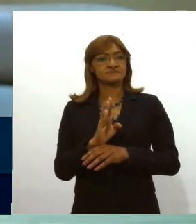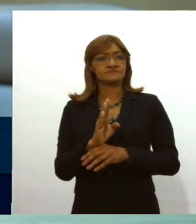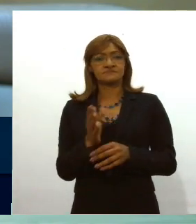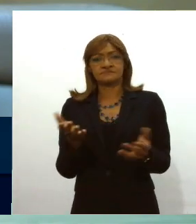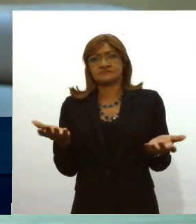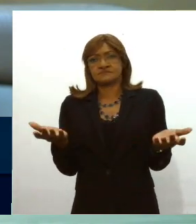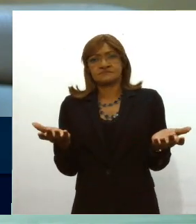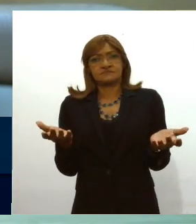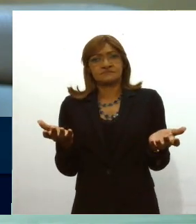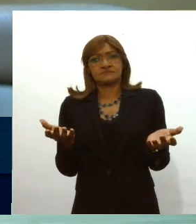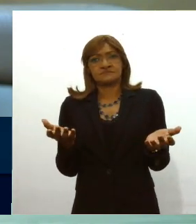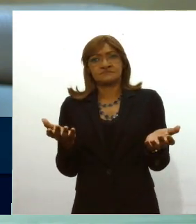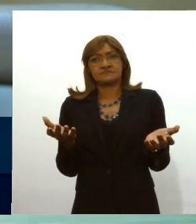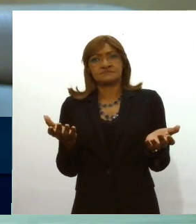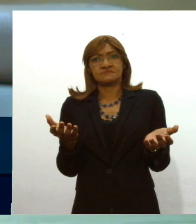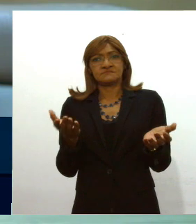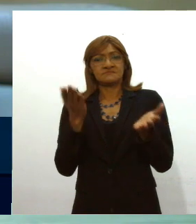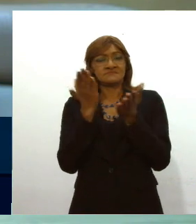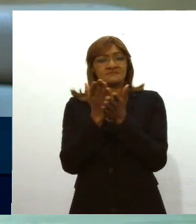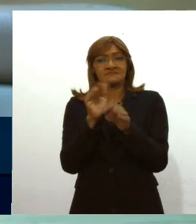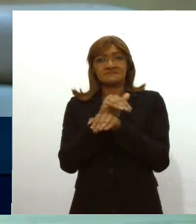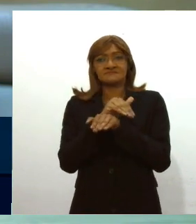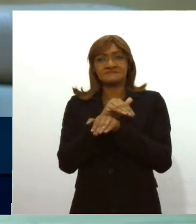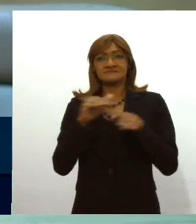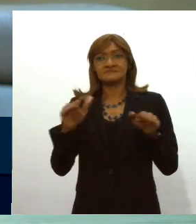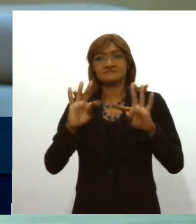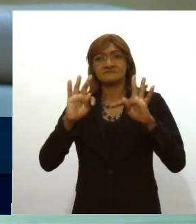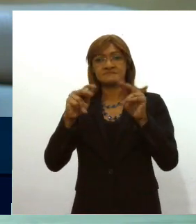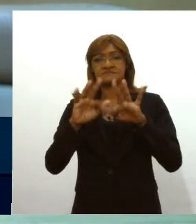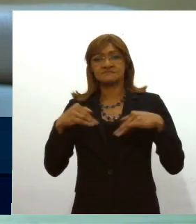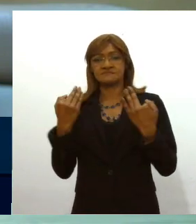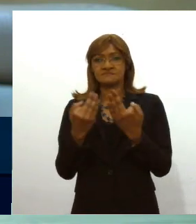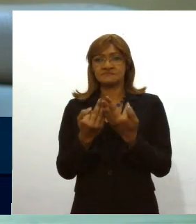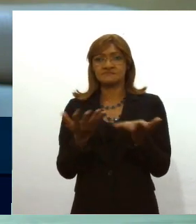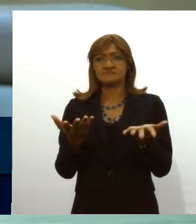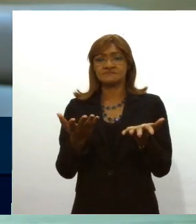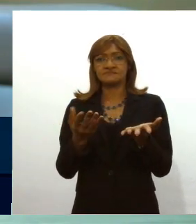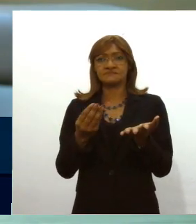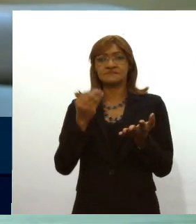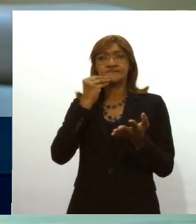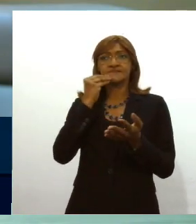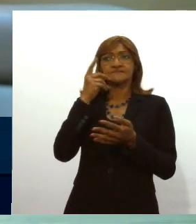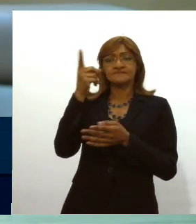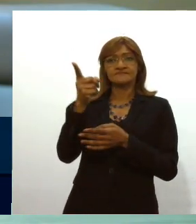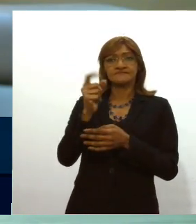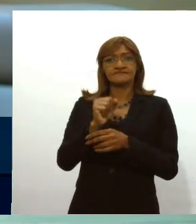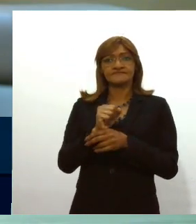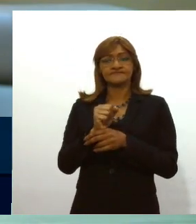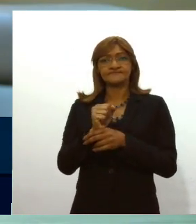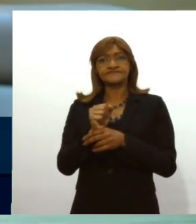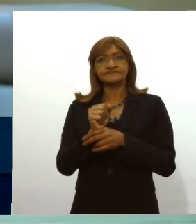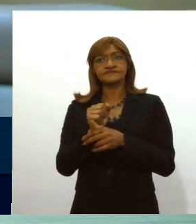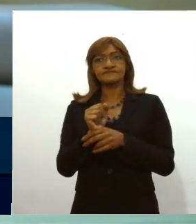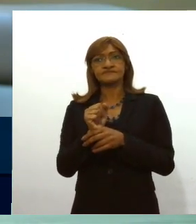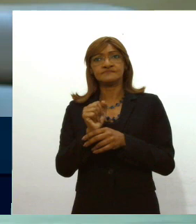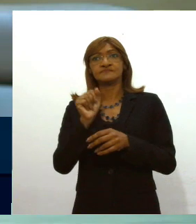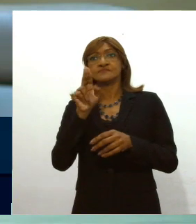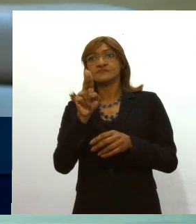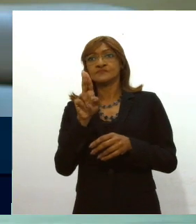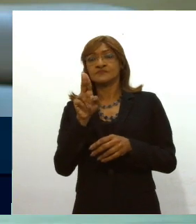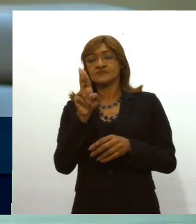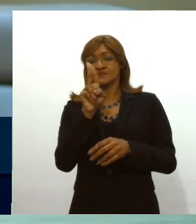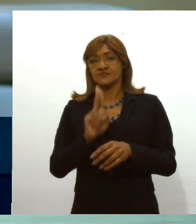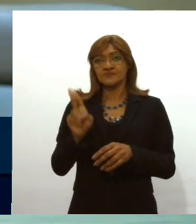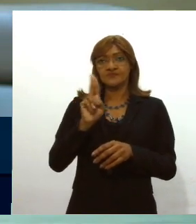é para acabar de vez com a família e não precisa ir longe, vá no Uruguai. Foi o Mujica que eu vejo muita gente